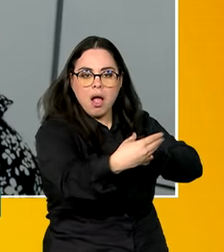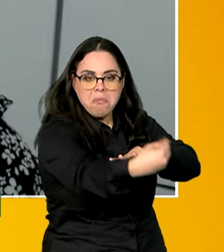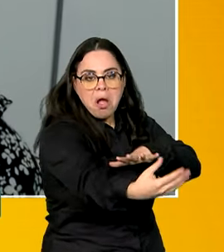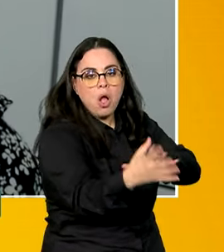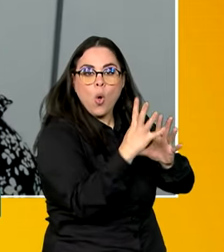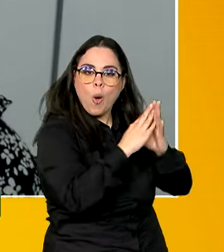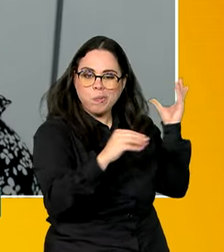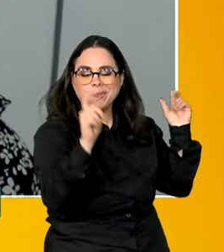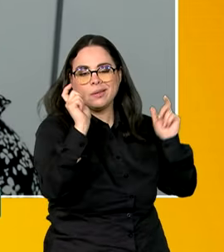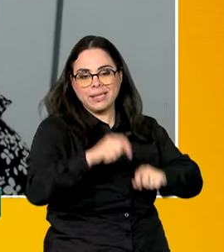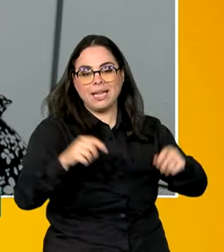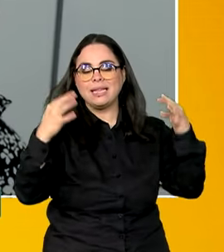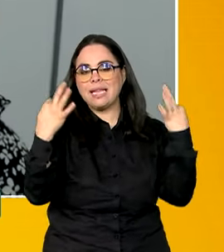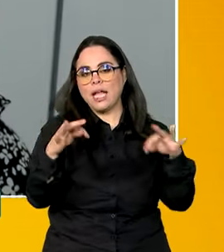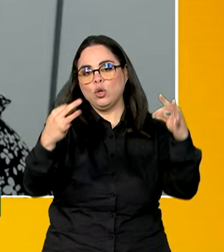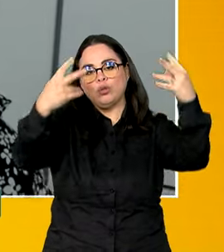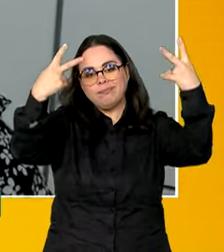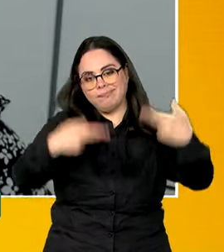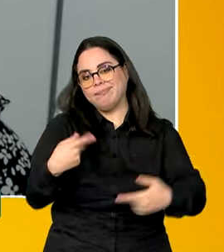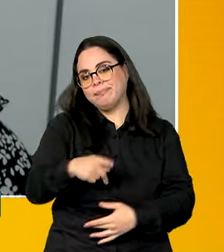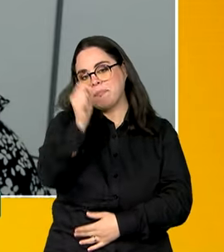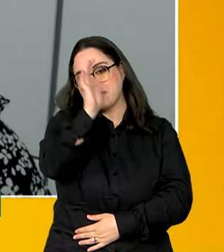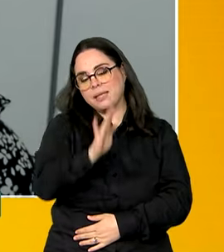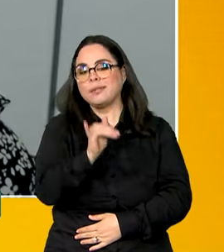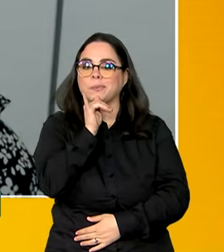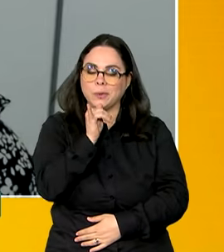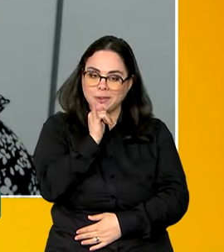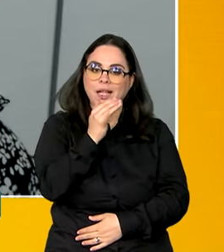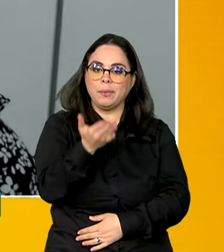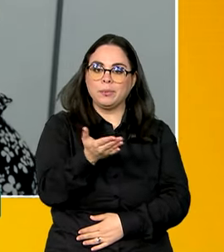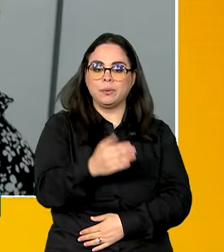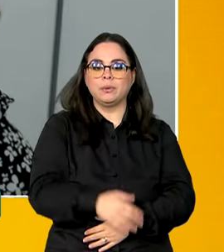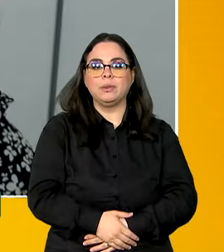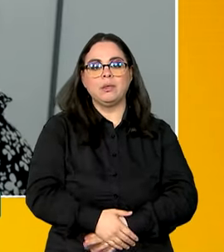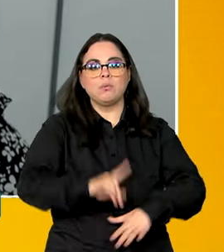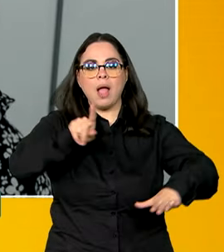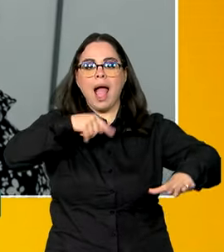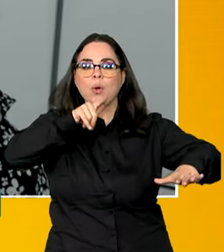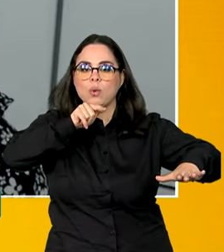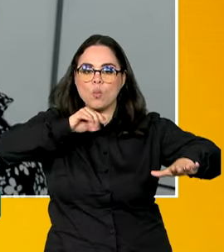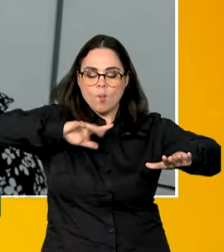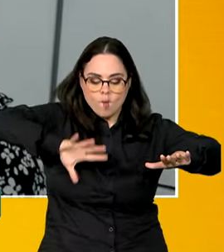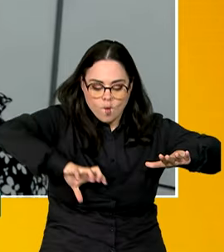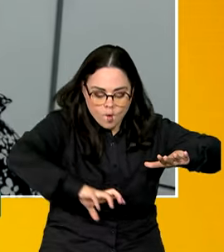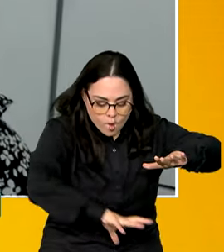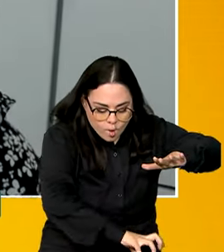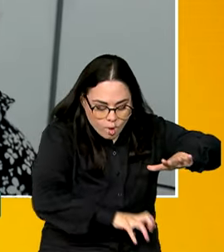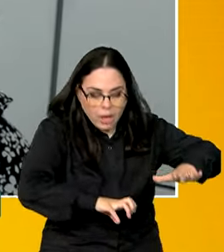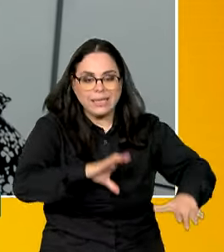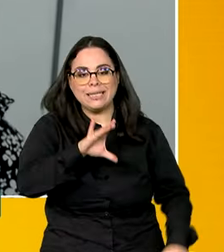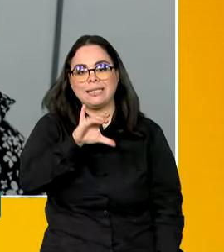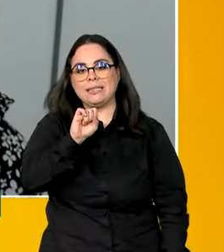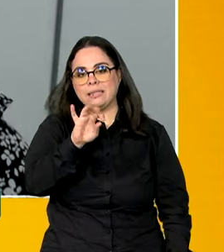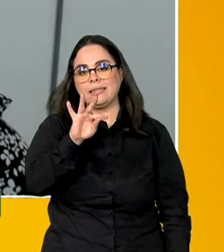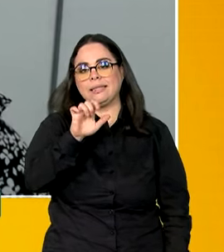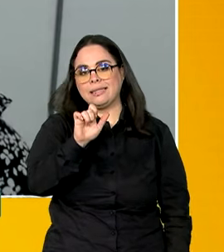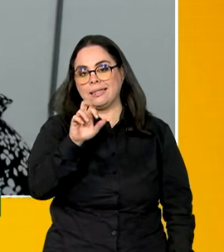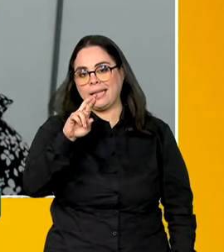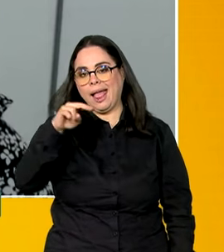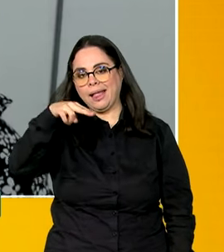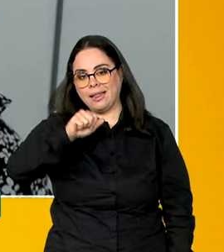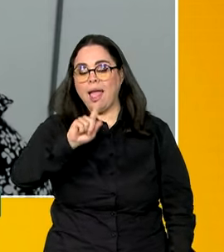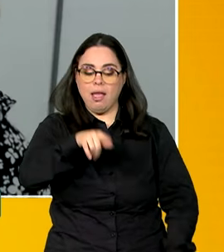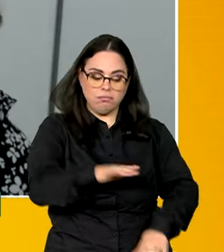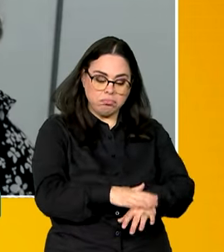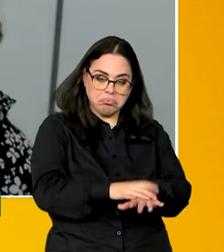tecnologias que a gente tem no Brasil, por exemplo, das cisternas, que é uma tecnologia de acesso à água, que é feita pela própria